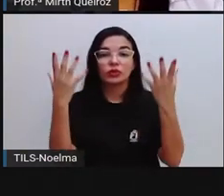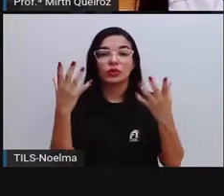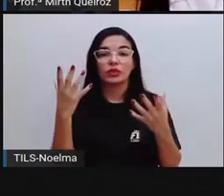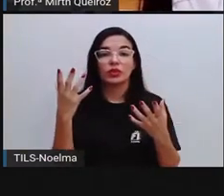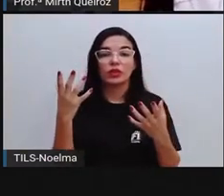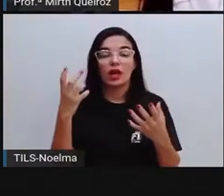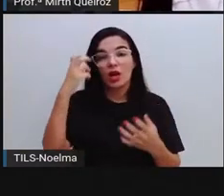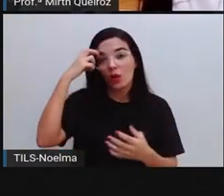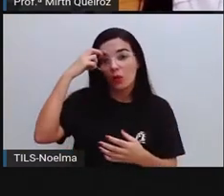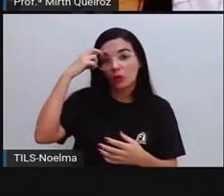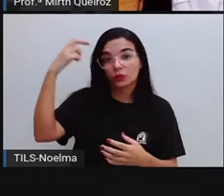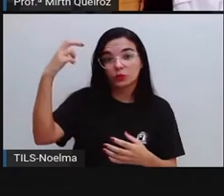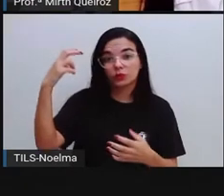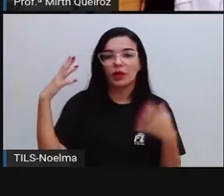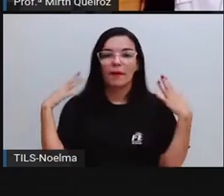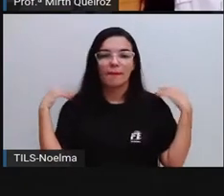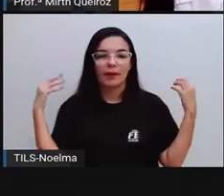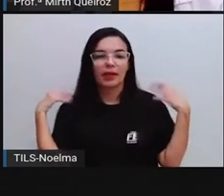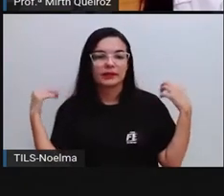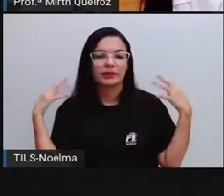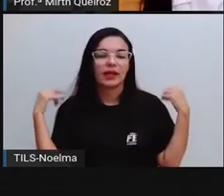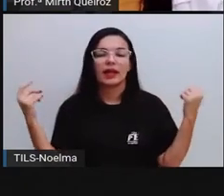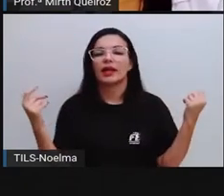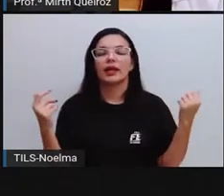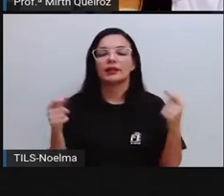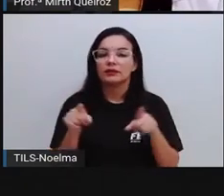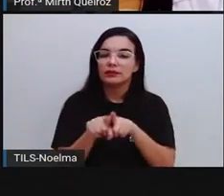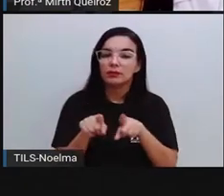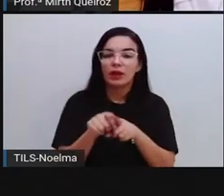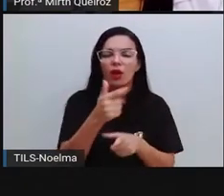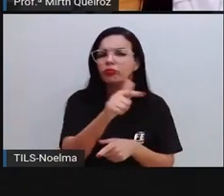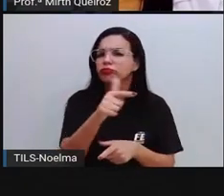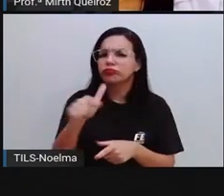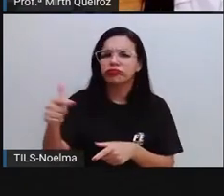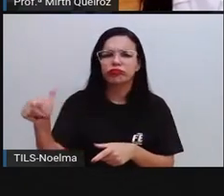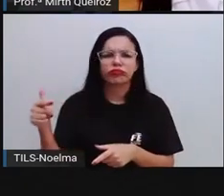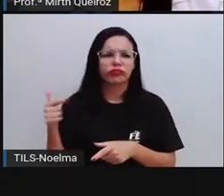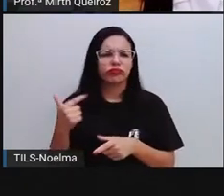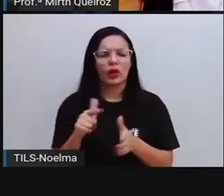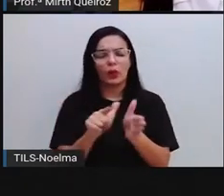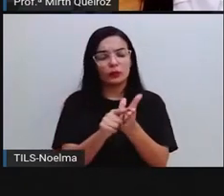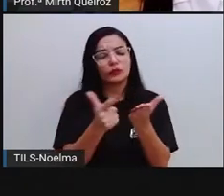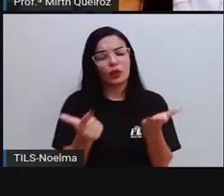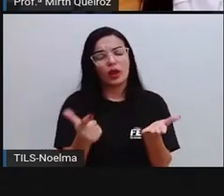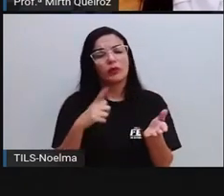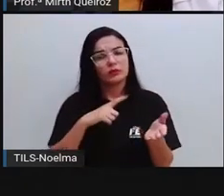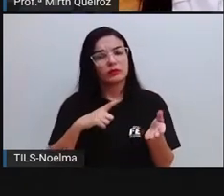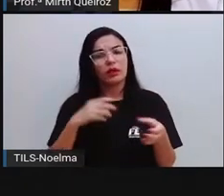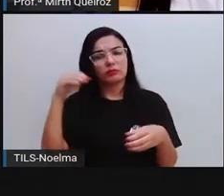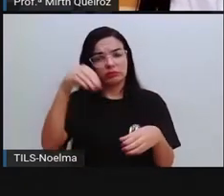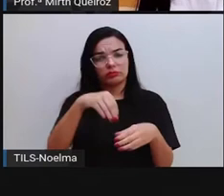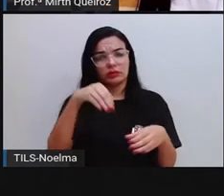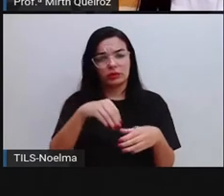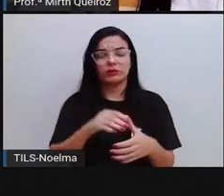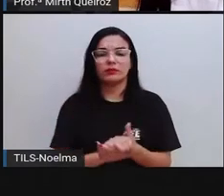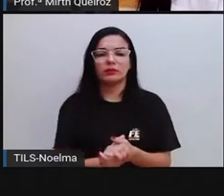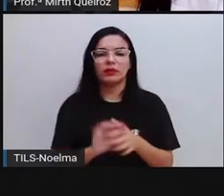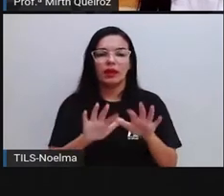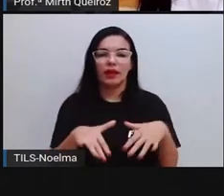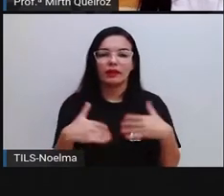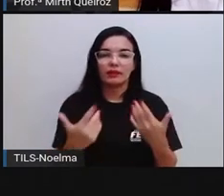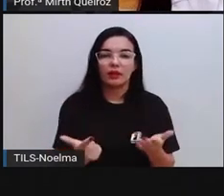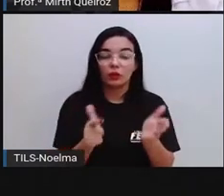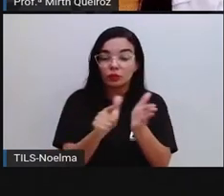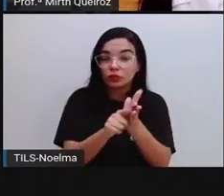turismo, classificados, dentre outros aí que o jornal vai apresentar, certo? Então, esse